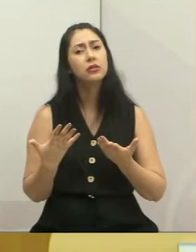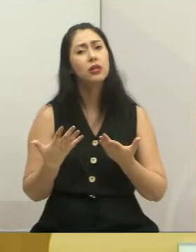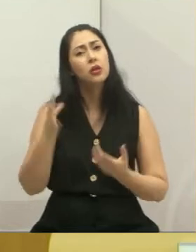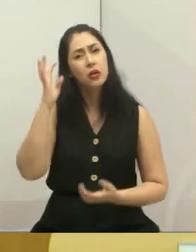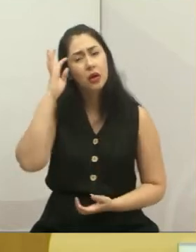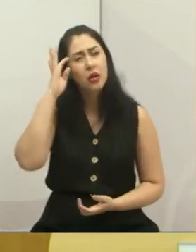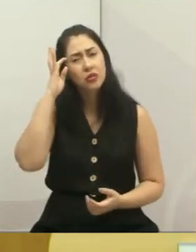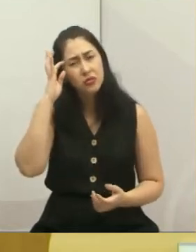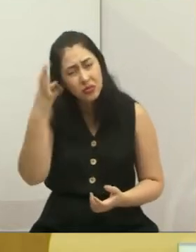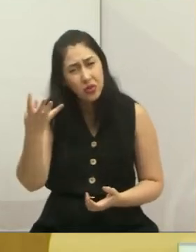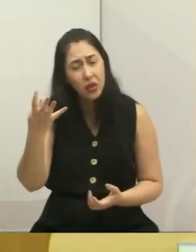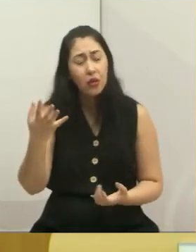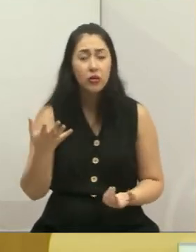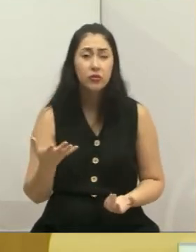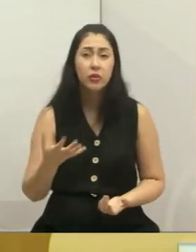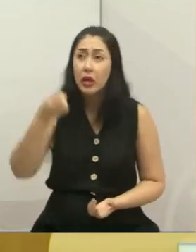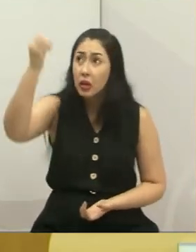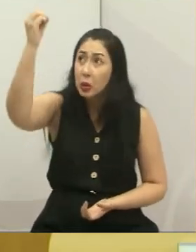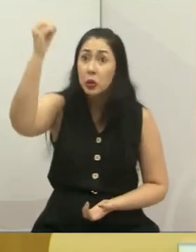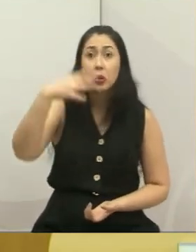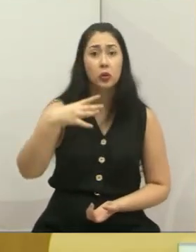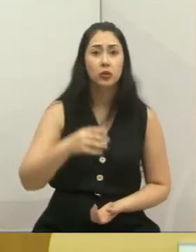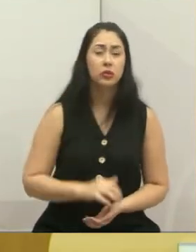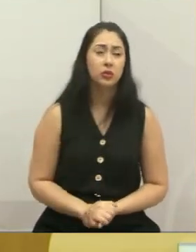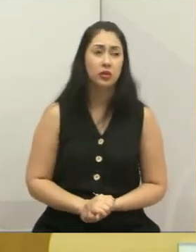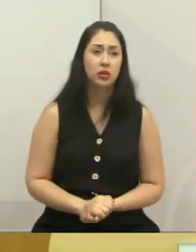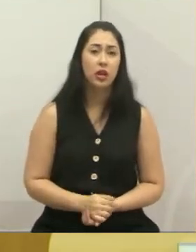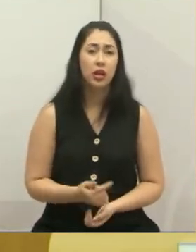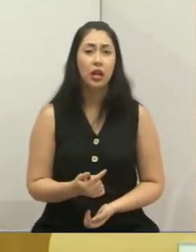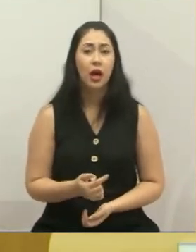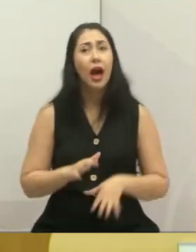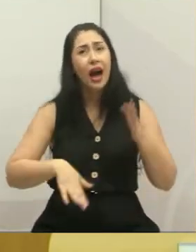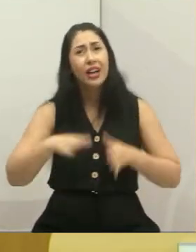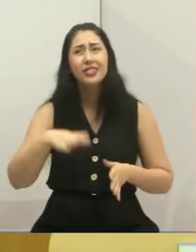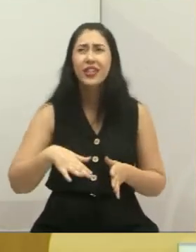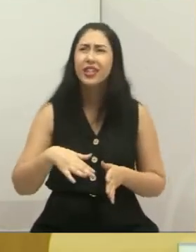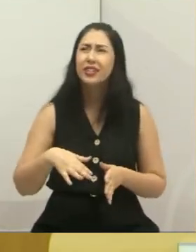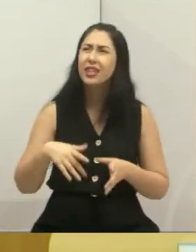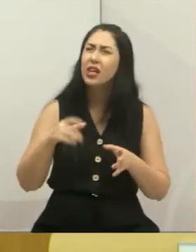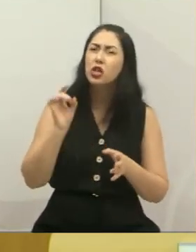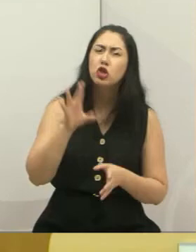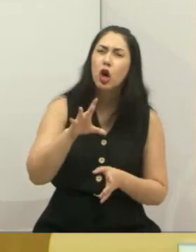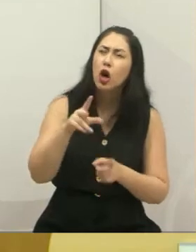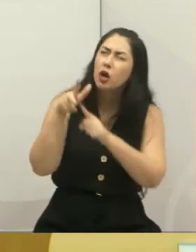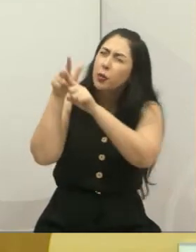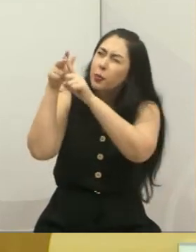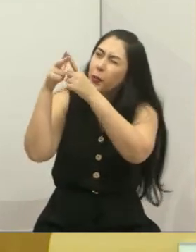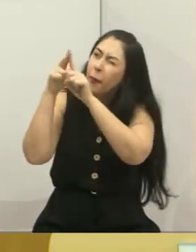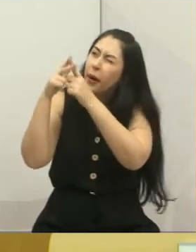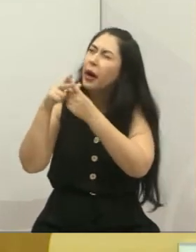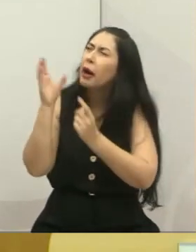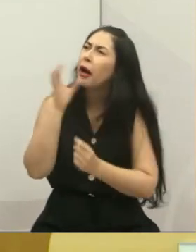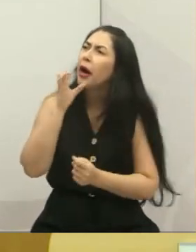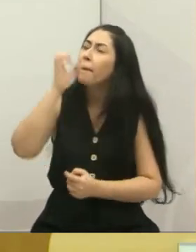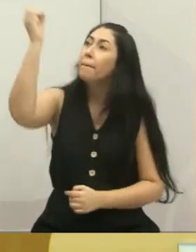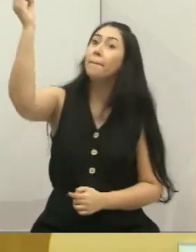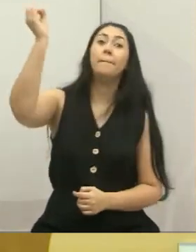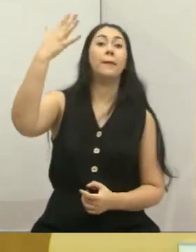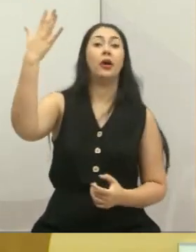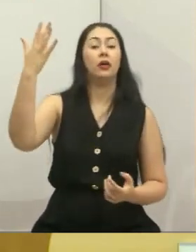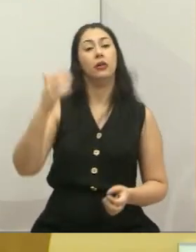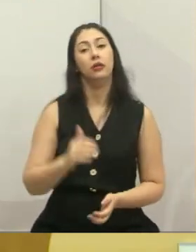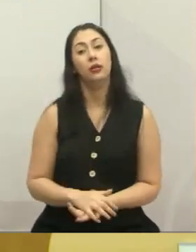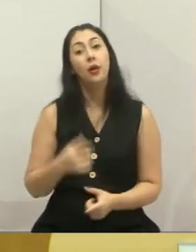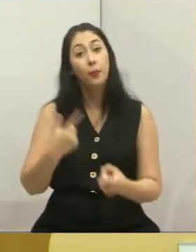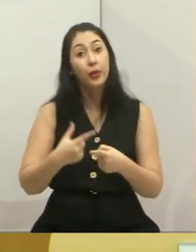fazer essa iluminação. só acender. Talvez um torreptor que está caído, talvez um fio que está arrebentado. Fazer isso aí. Porque vocês